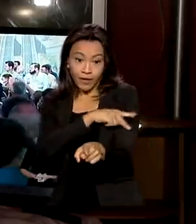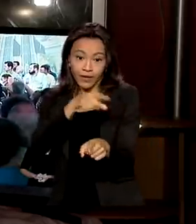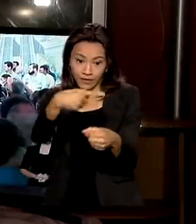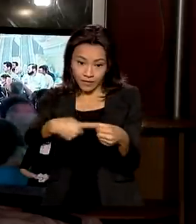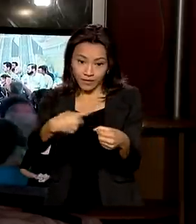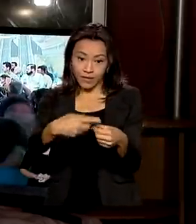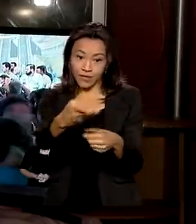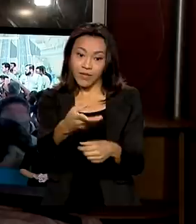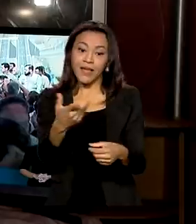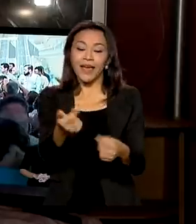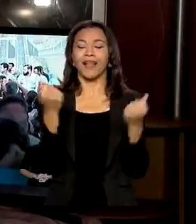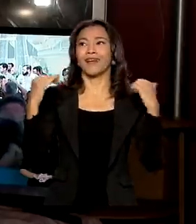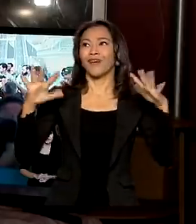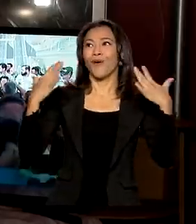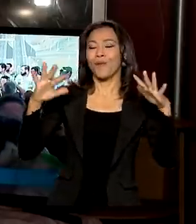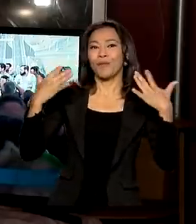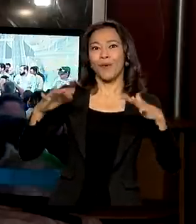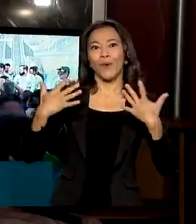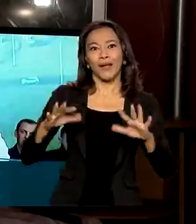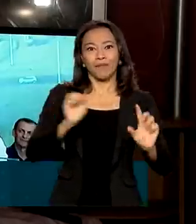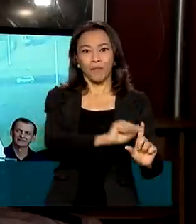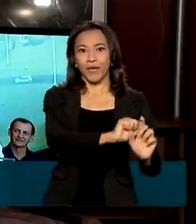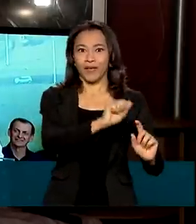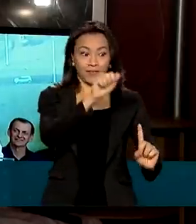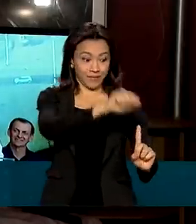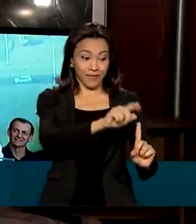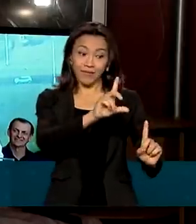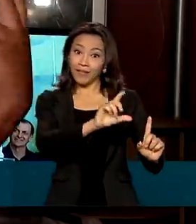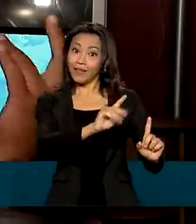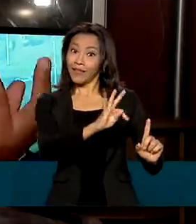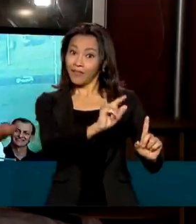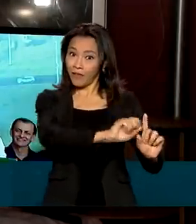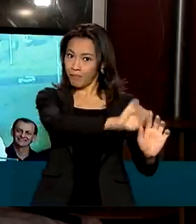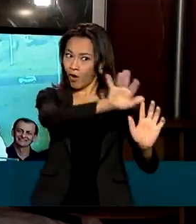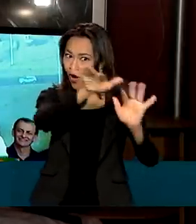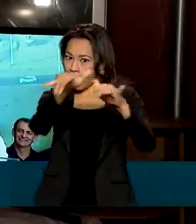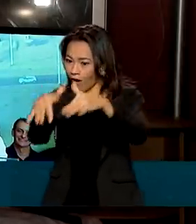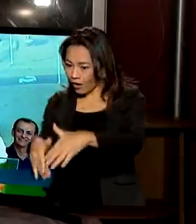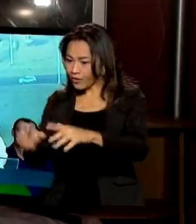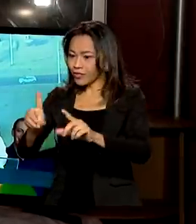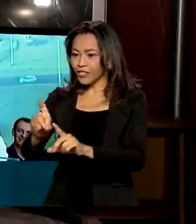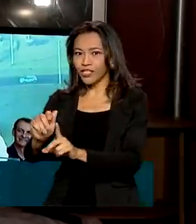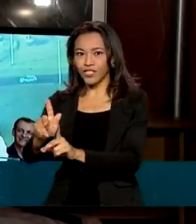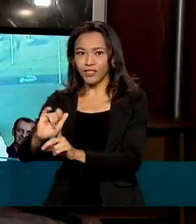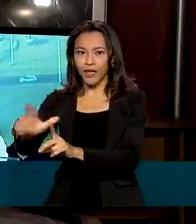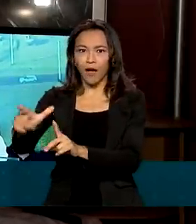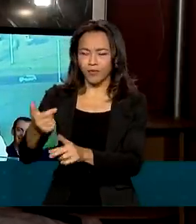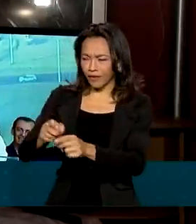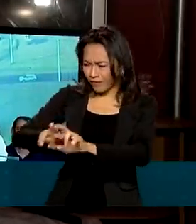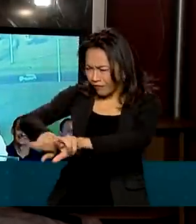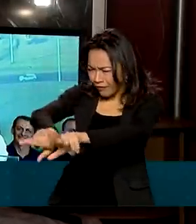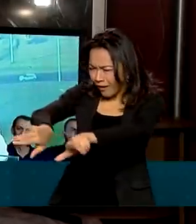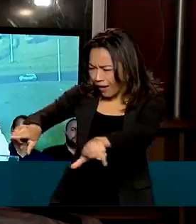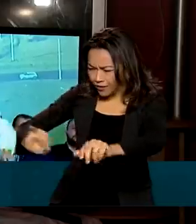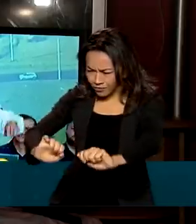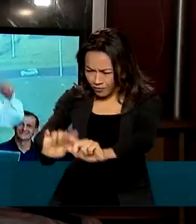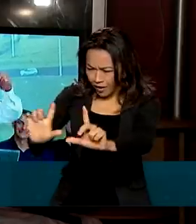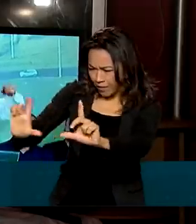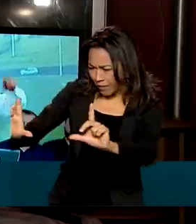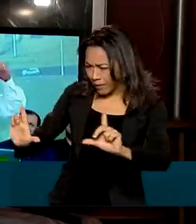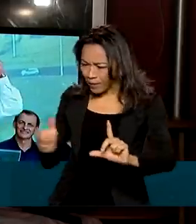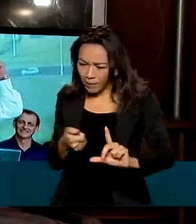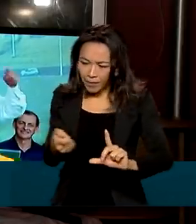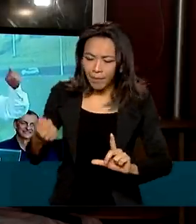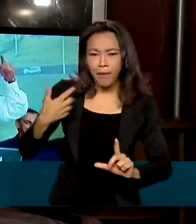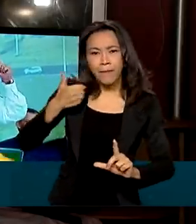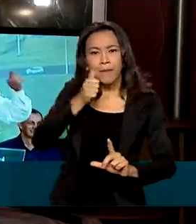Fran Selene comemora a chegada do sinal digital em sua casa. Com mais opções para mim, para o meu pai, para a minha mãe, para